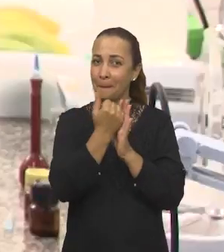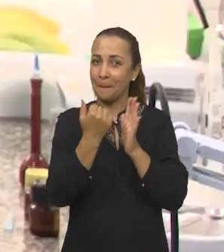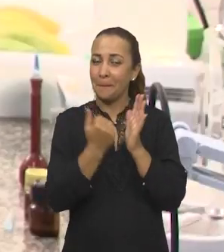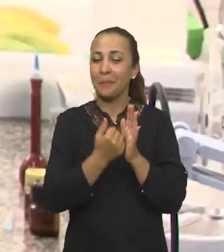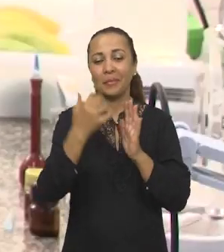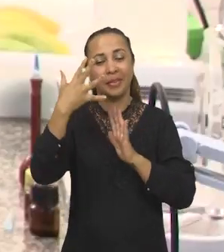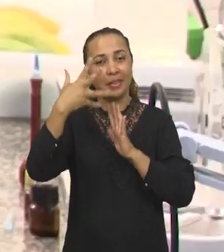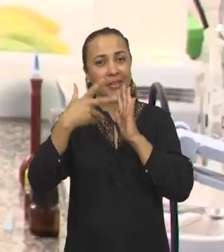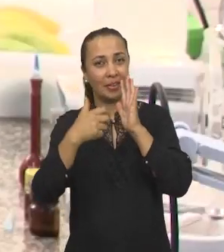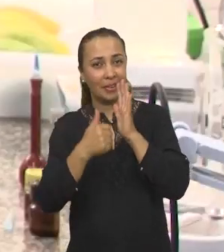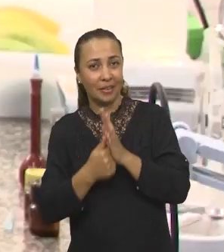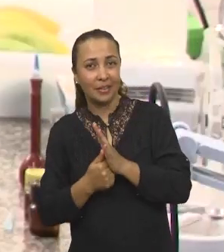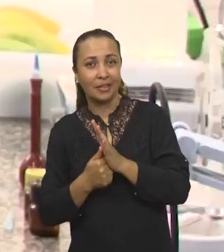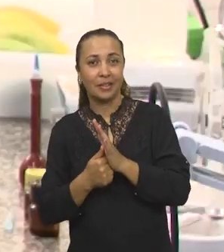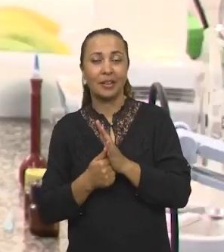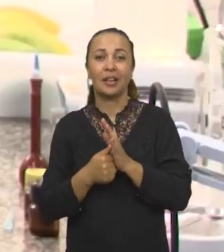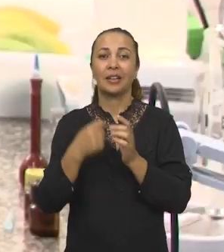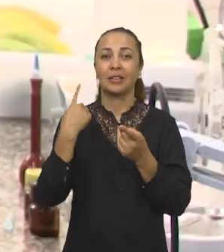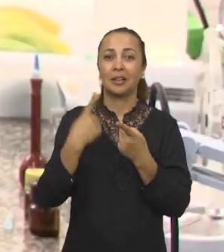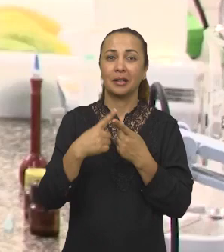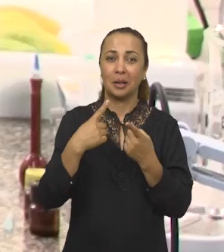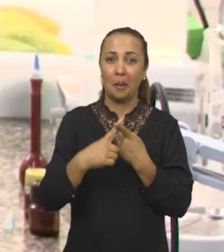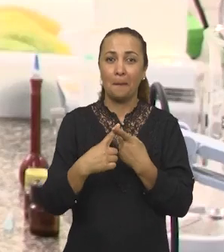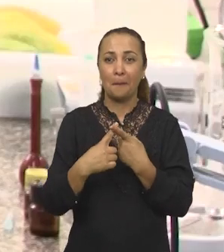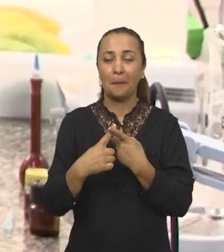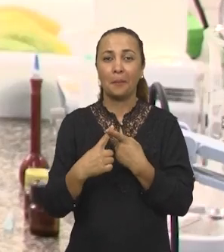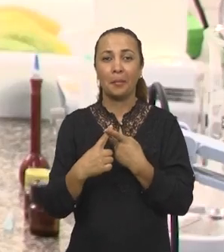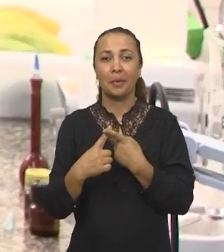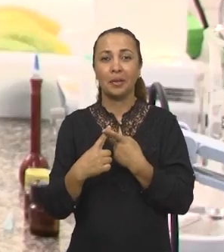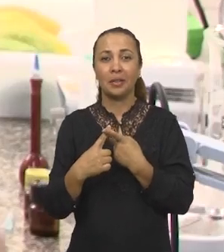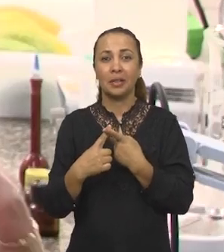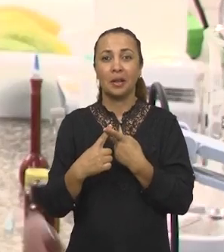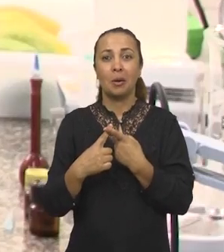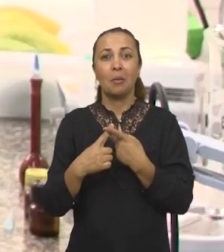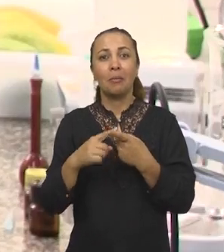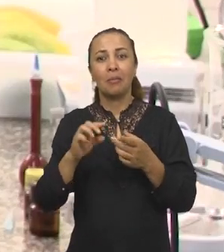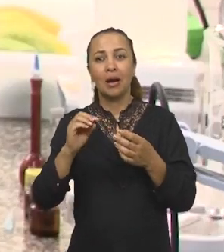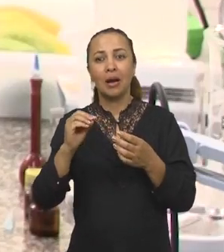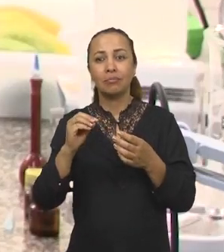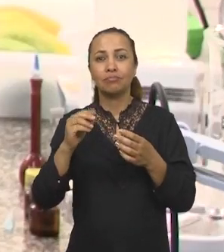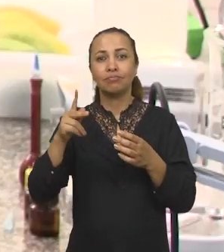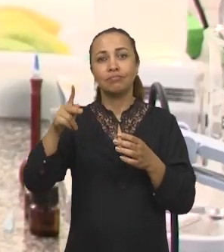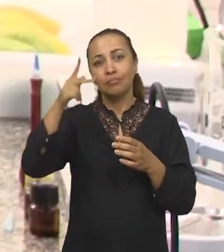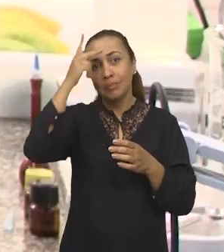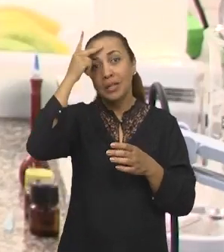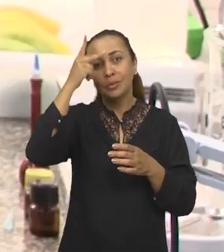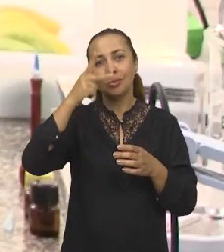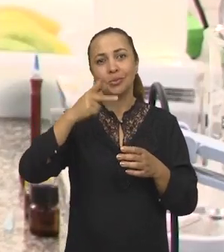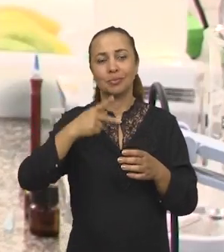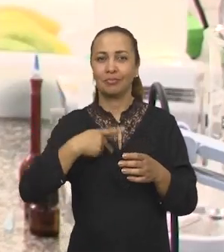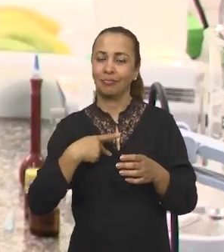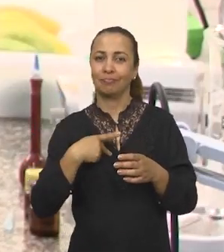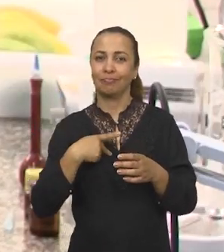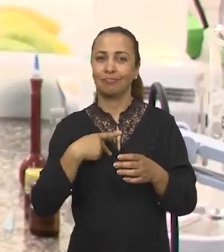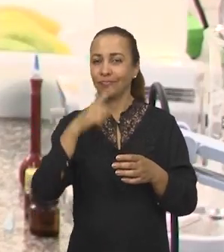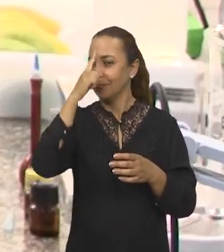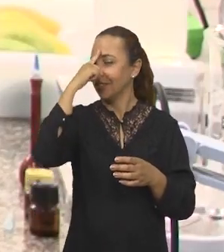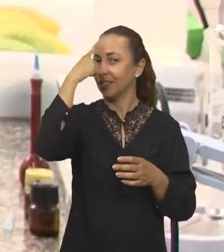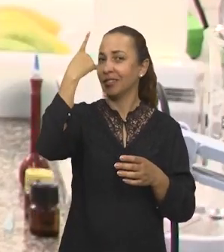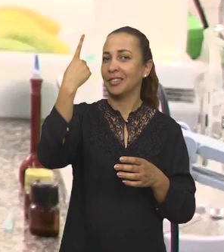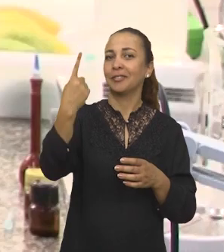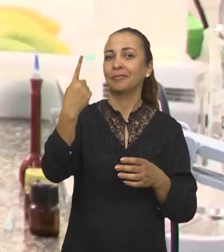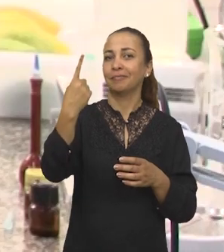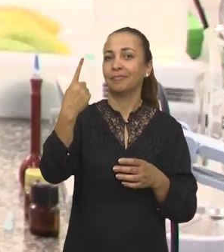A patente, ela é caracterizada por ser uma invenção, ser algo inovador. E a